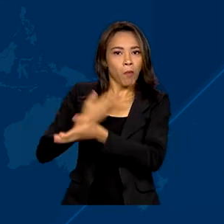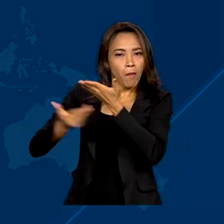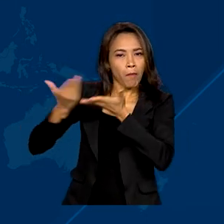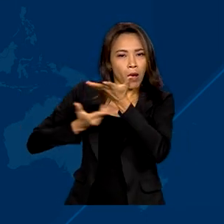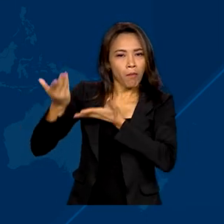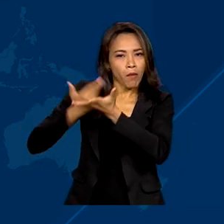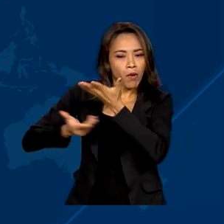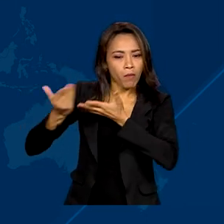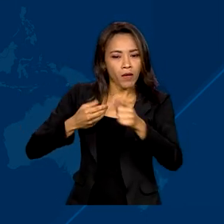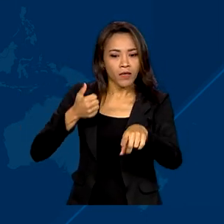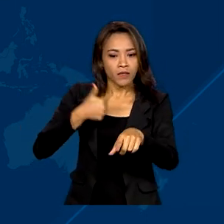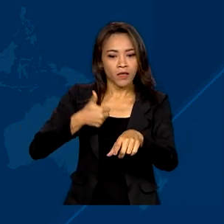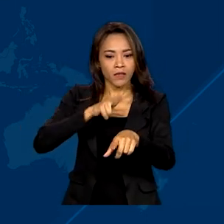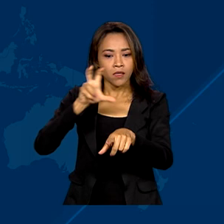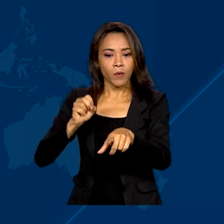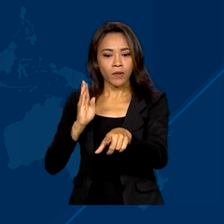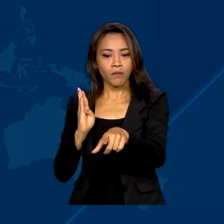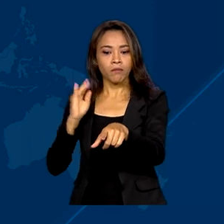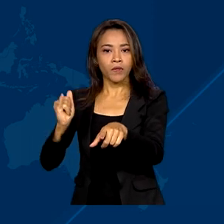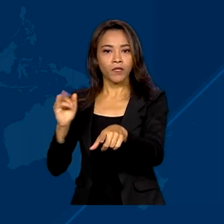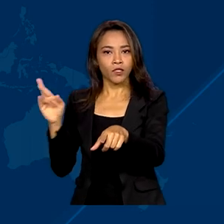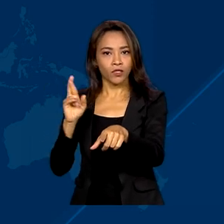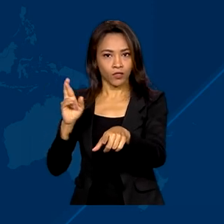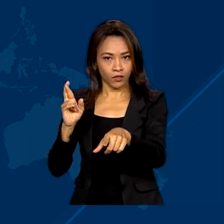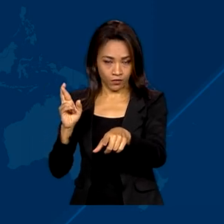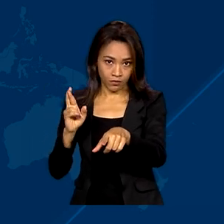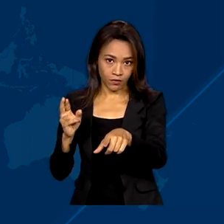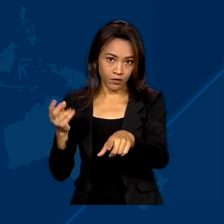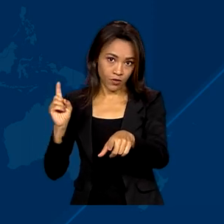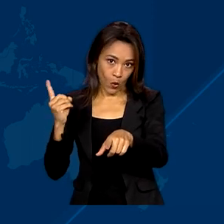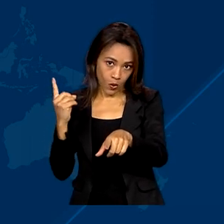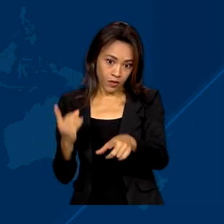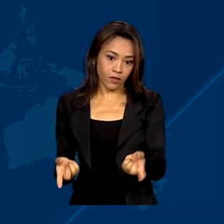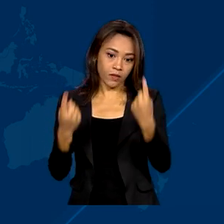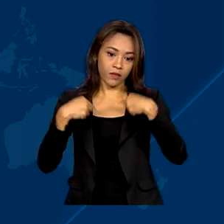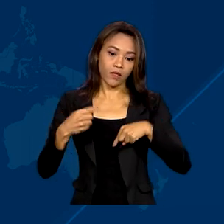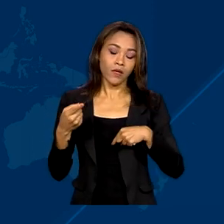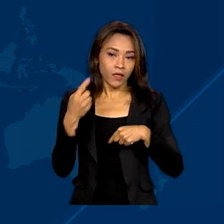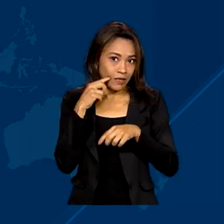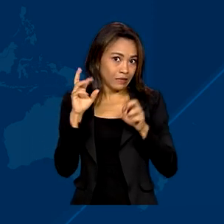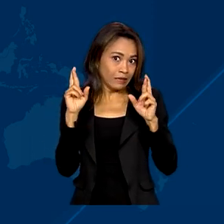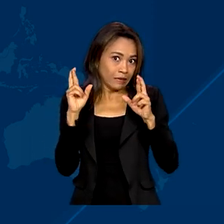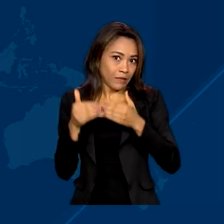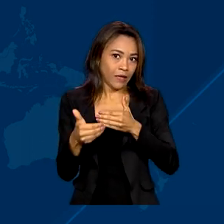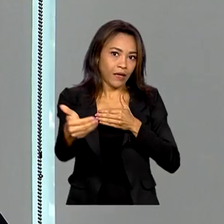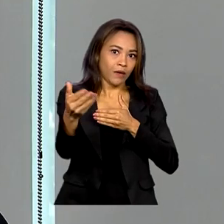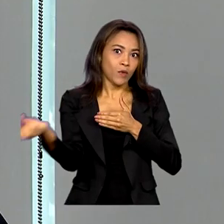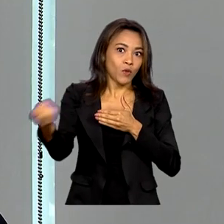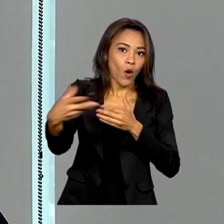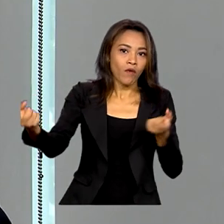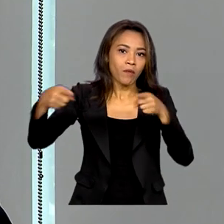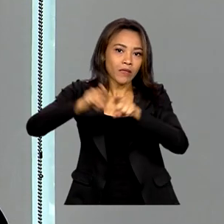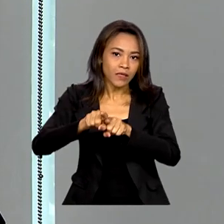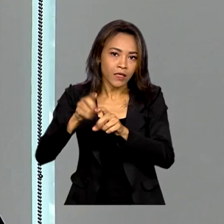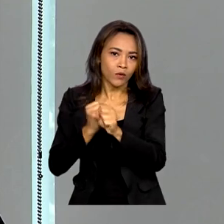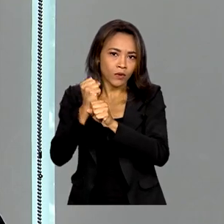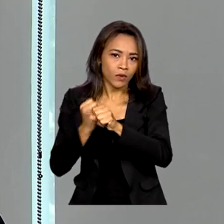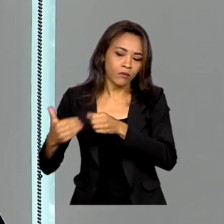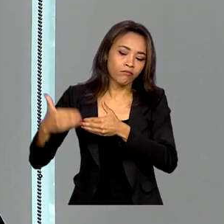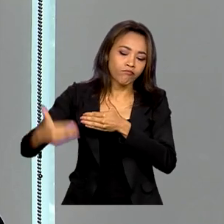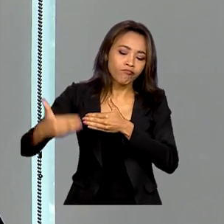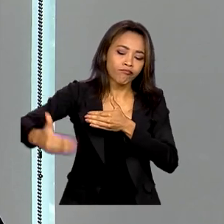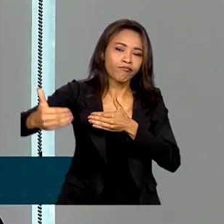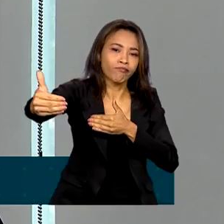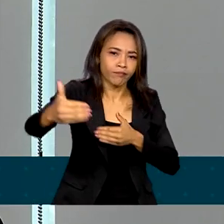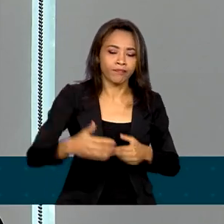150 bilhões de dólares e a expectativa é de novas parcerias nos próximos anos. O BNDES tem acordos